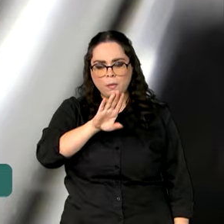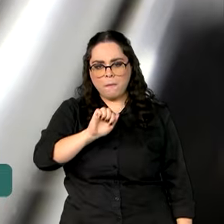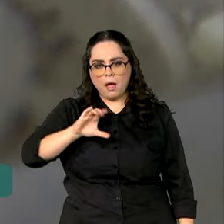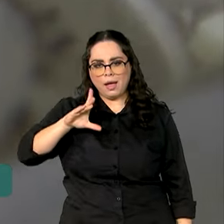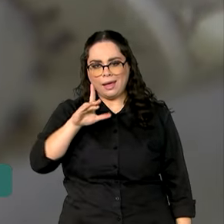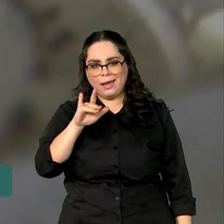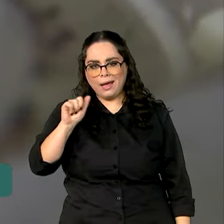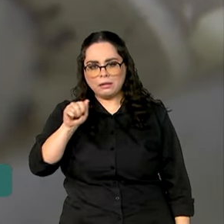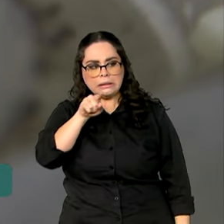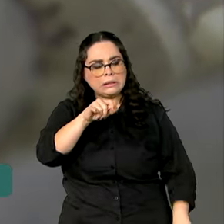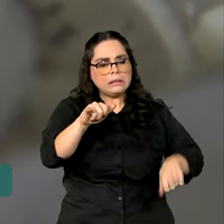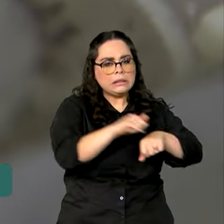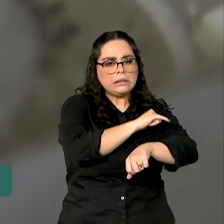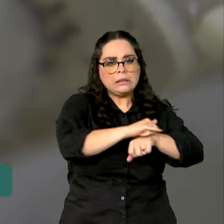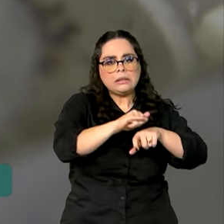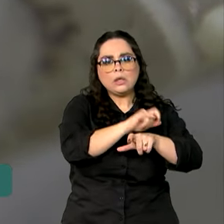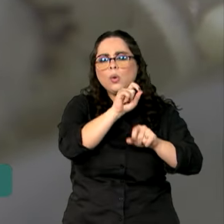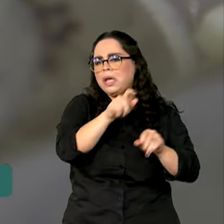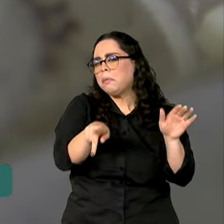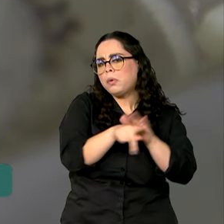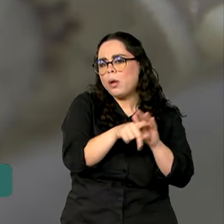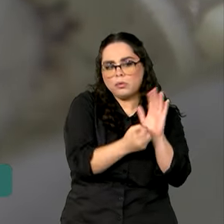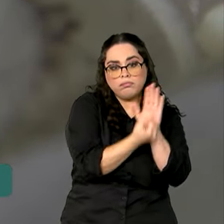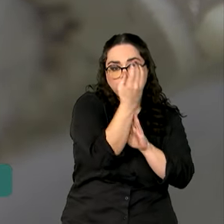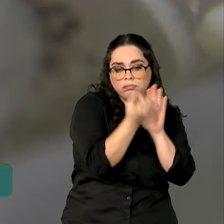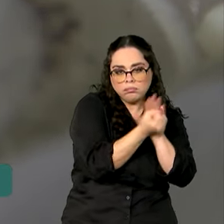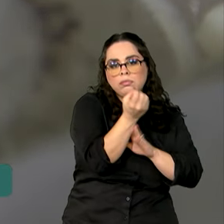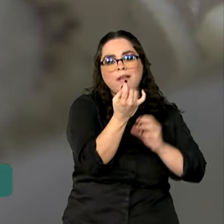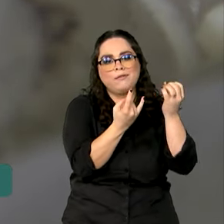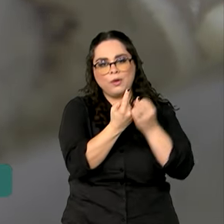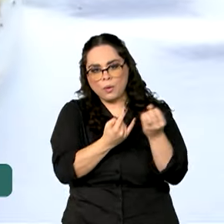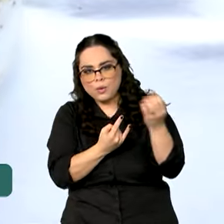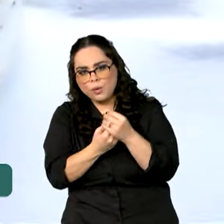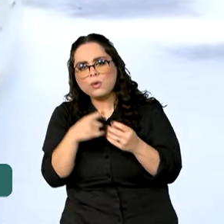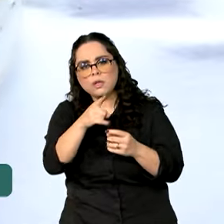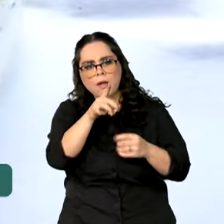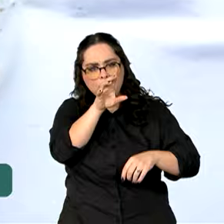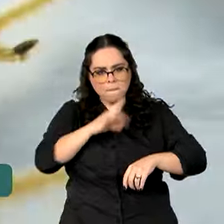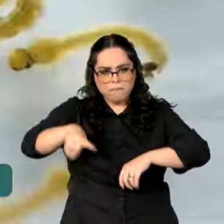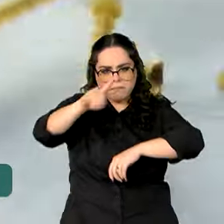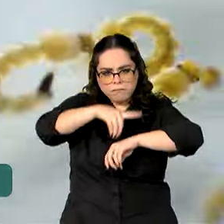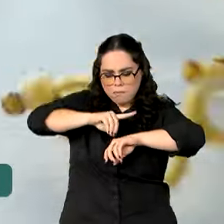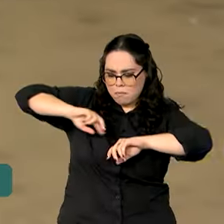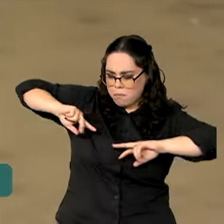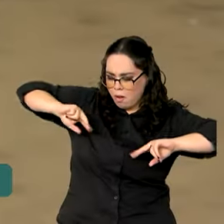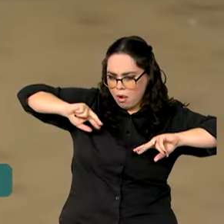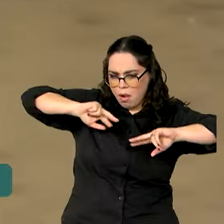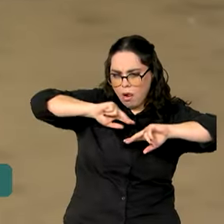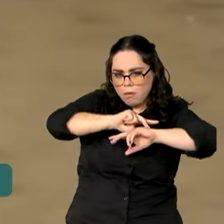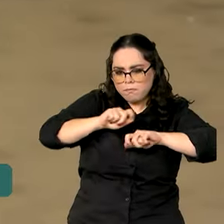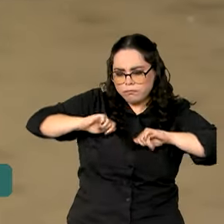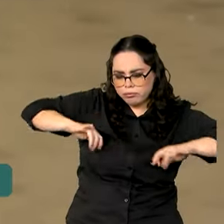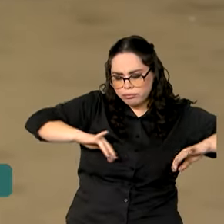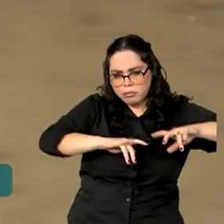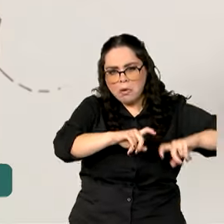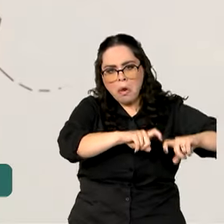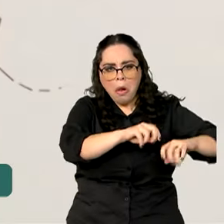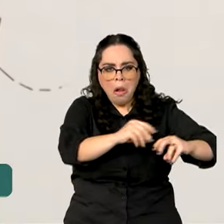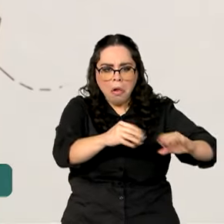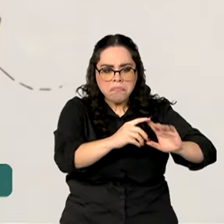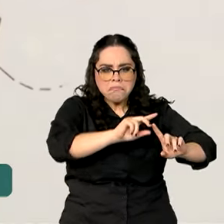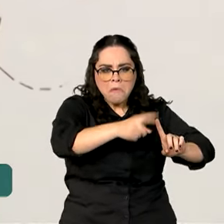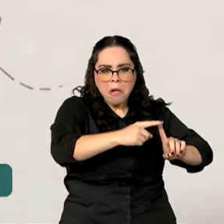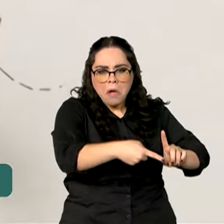método foi desenvolvido pela Fiocruz. Os mosquitos modificados cruzam com outros mosquitos e se reproduzem.